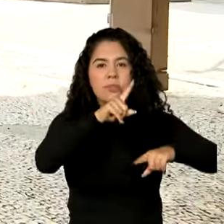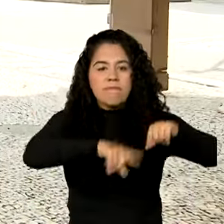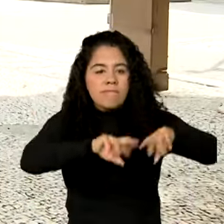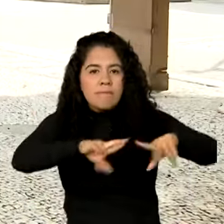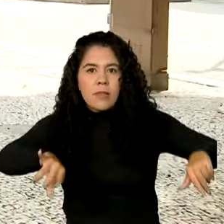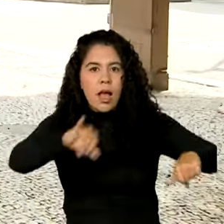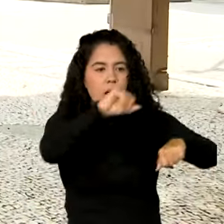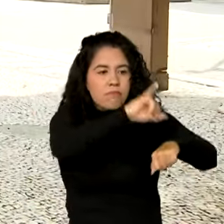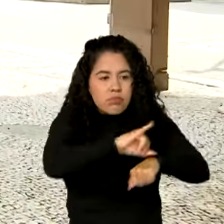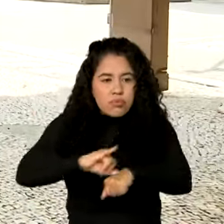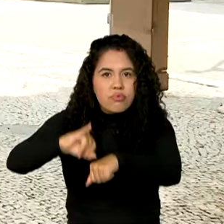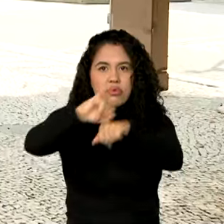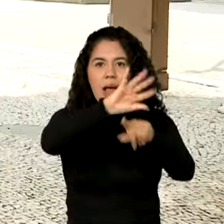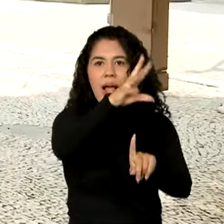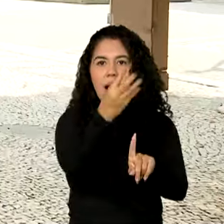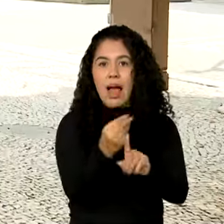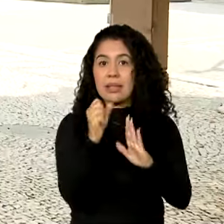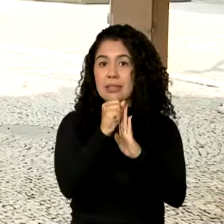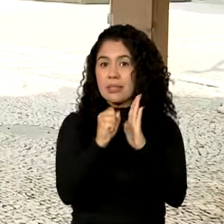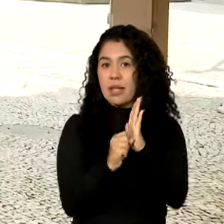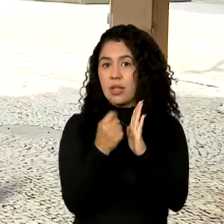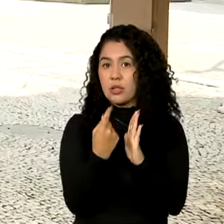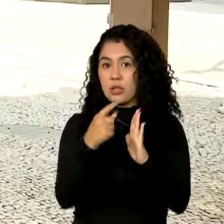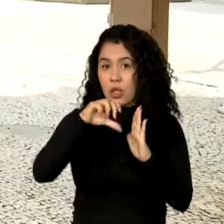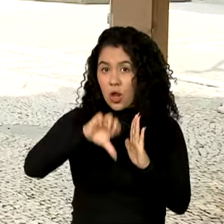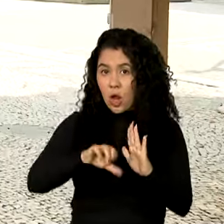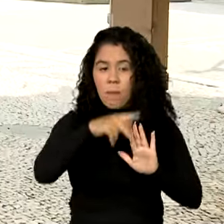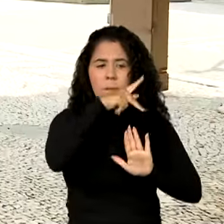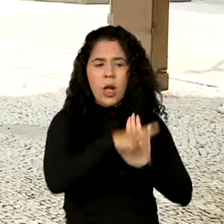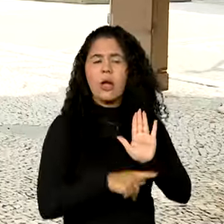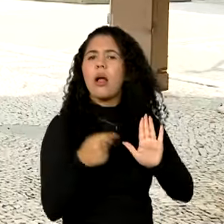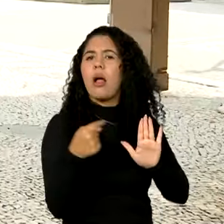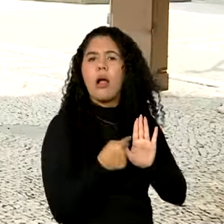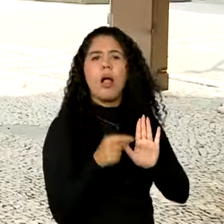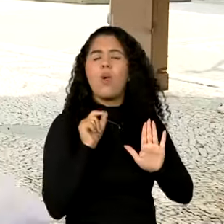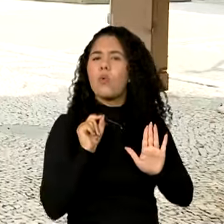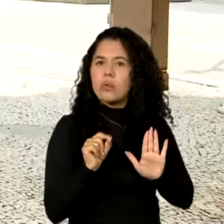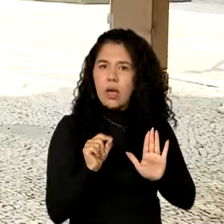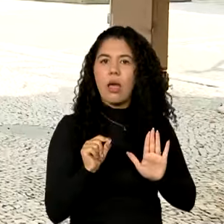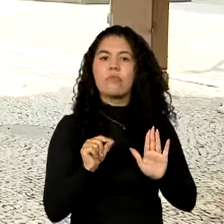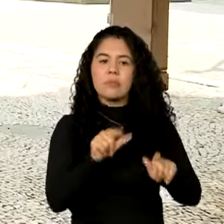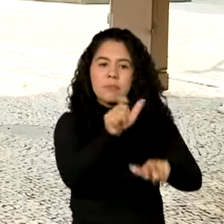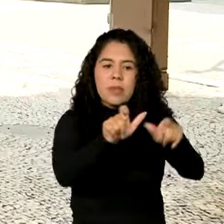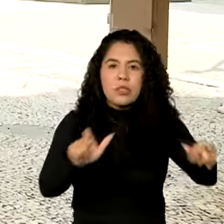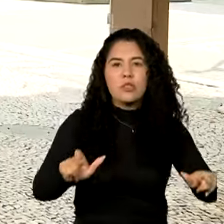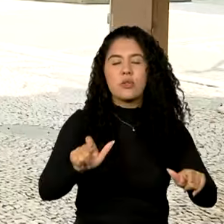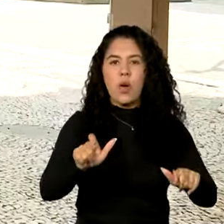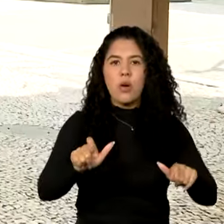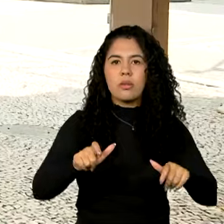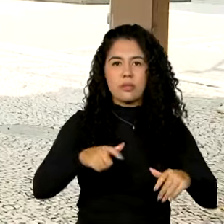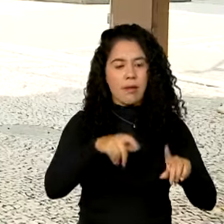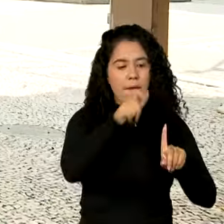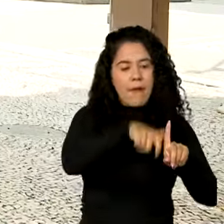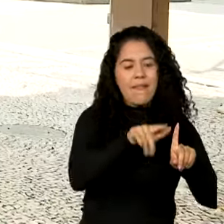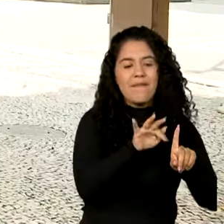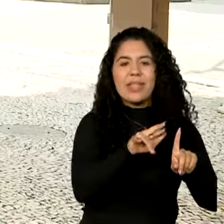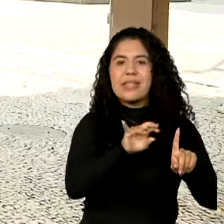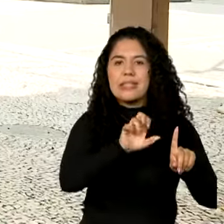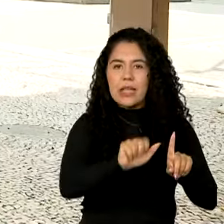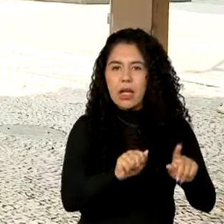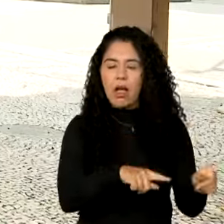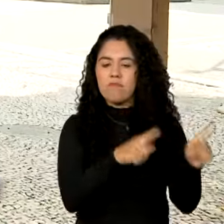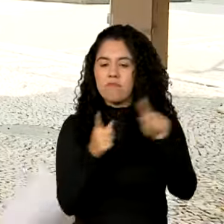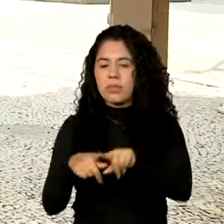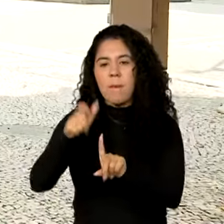brasileira do século XIX. O projeto vai permitir que pessoas físicas e jurídicas possam